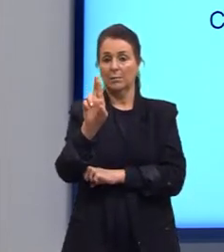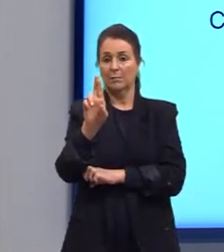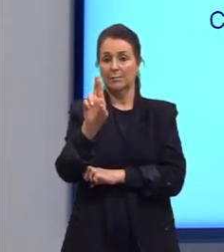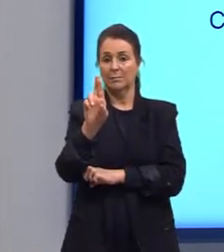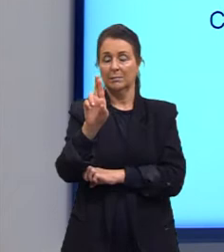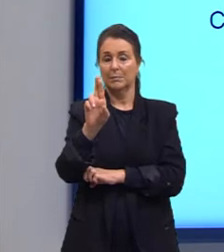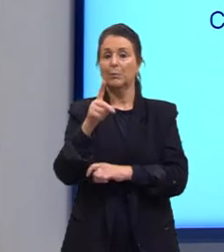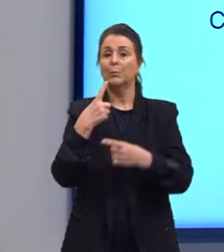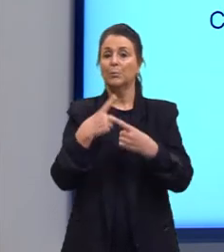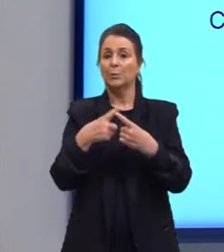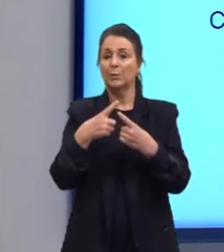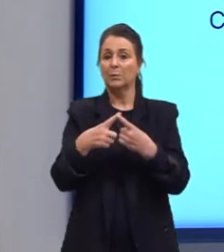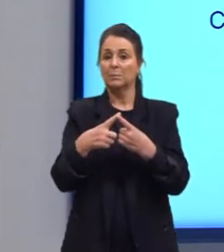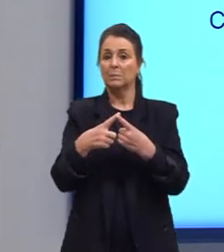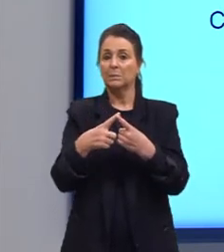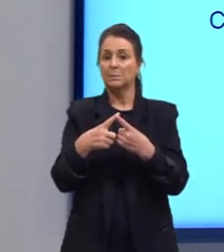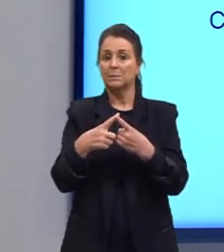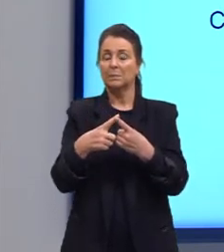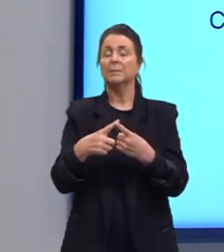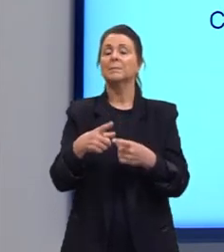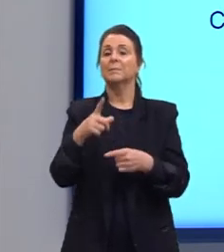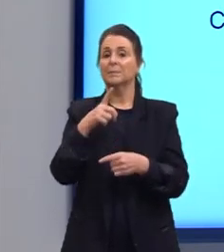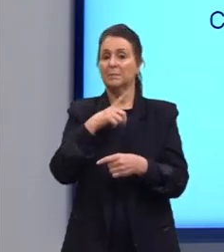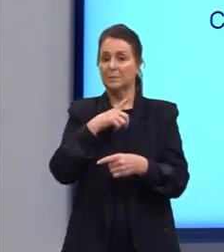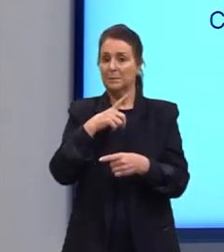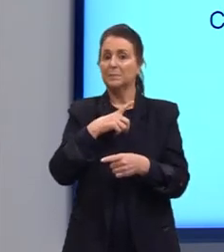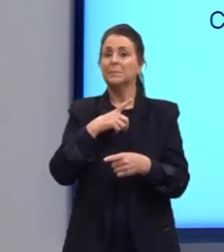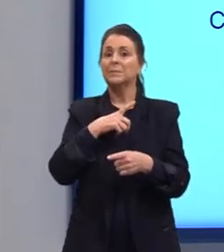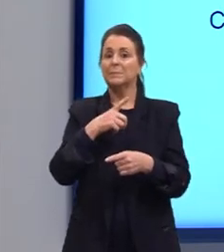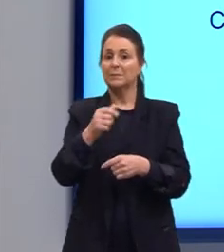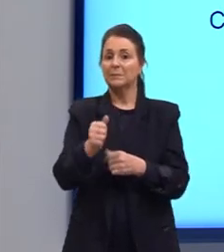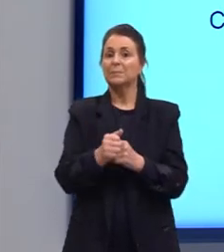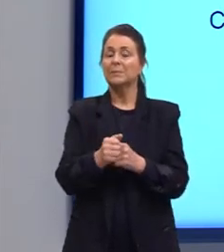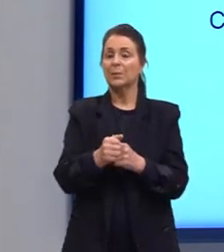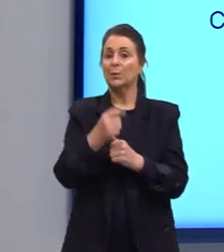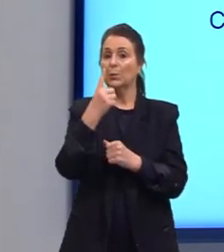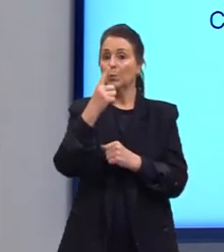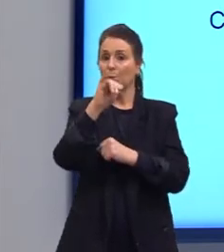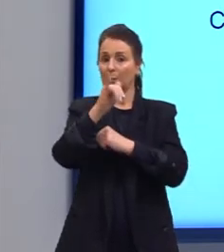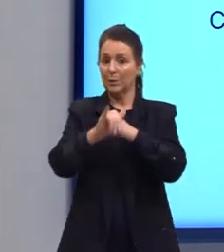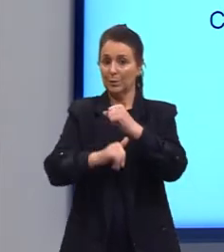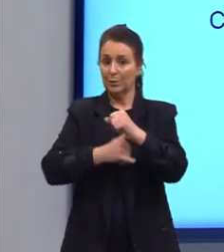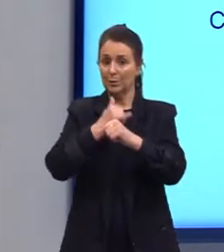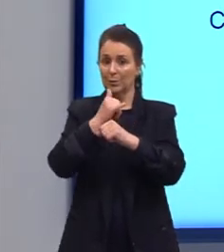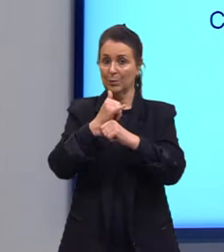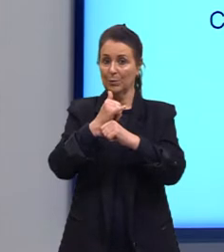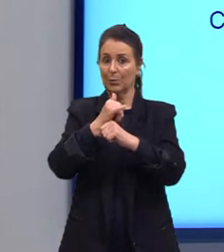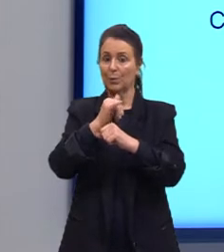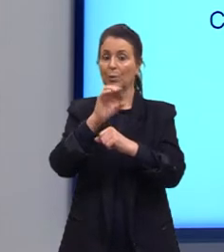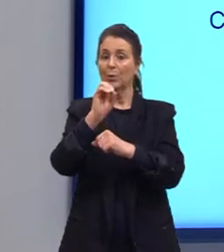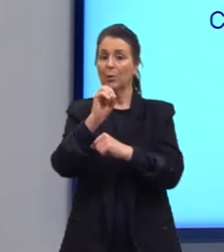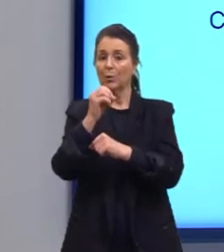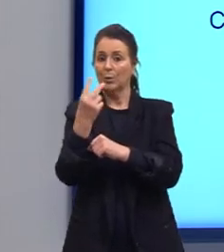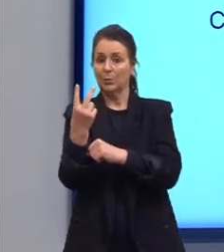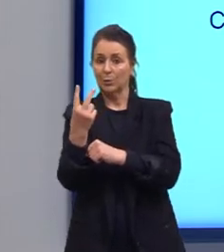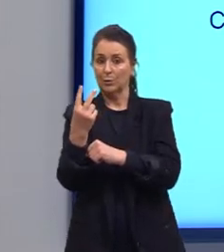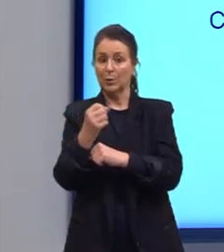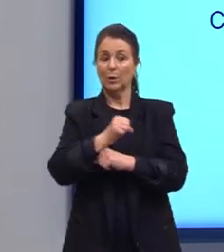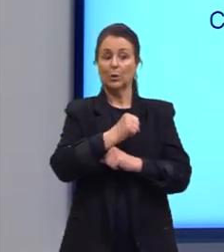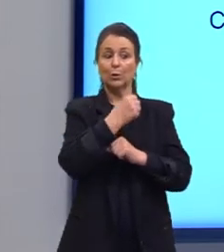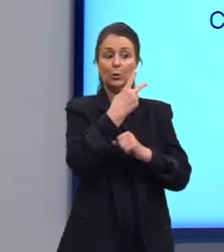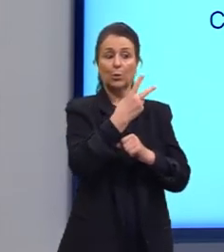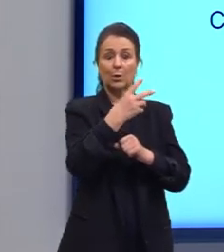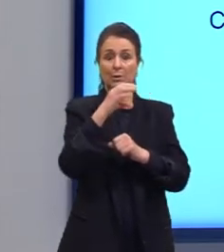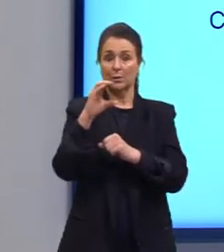porque eu também vou ter um átomo de oxigênio, dois átomos de carbono